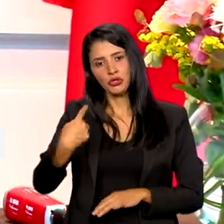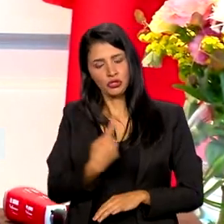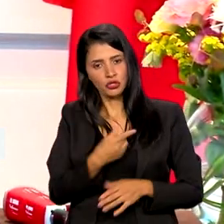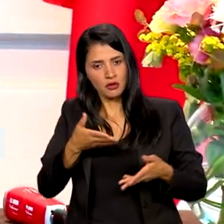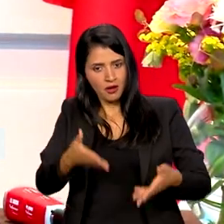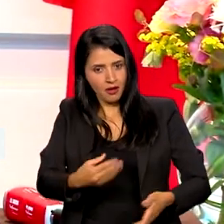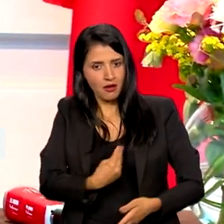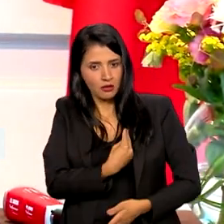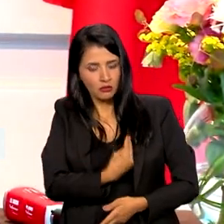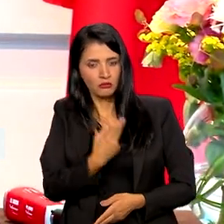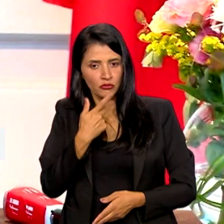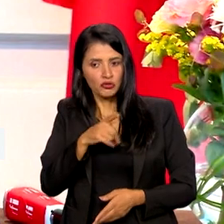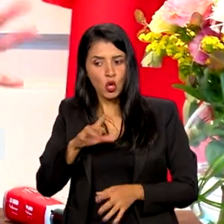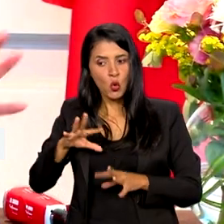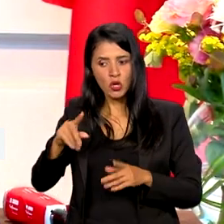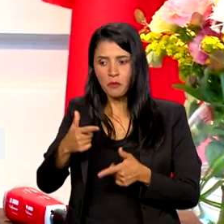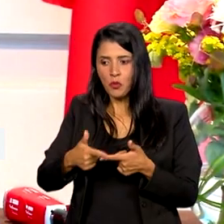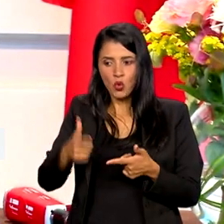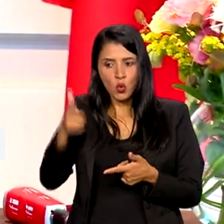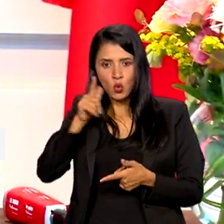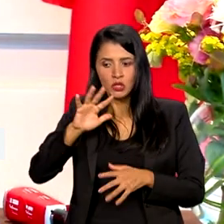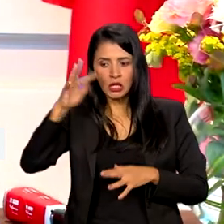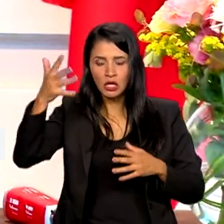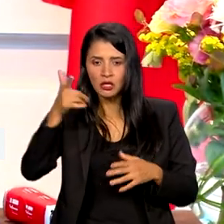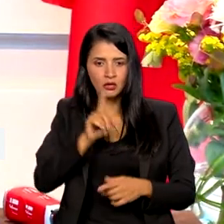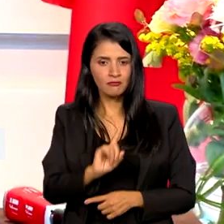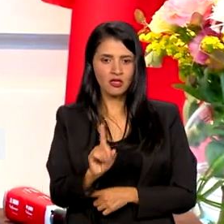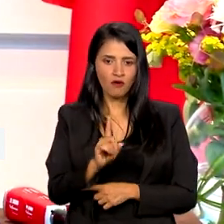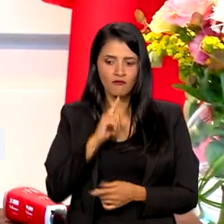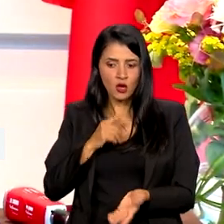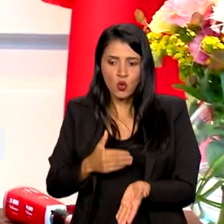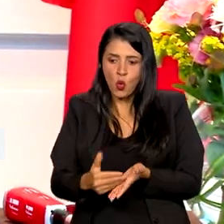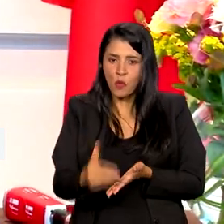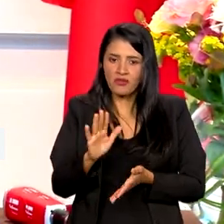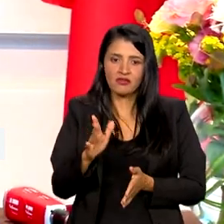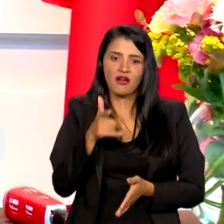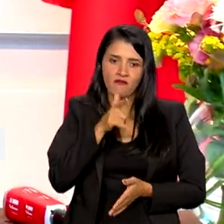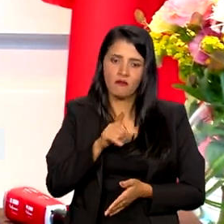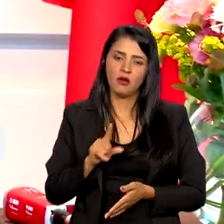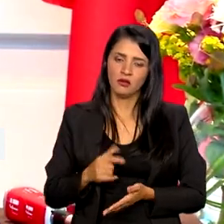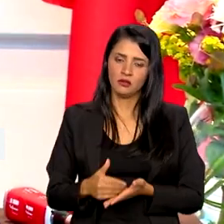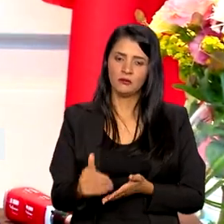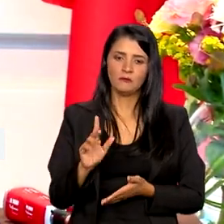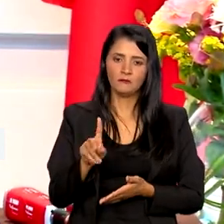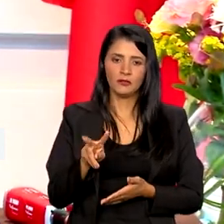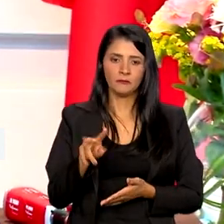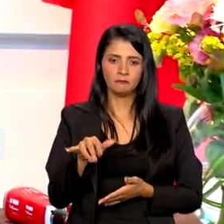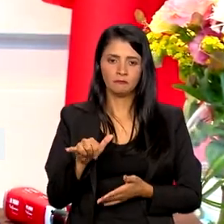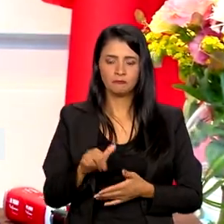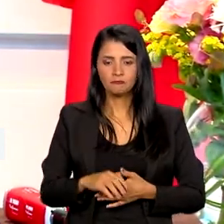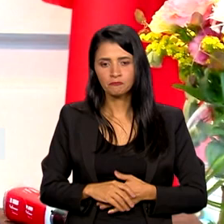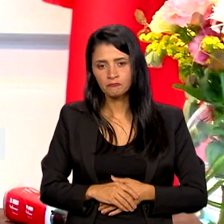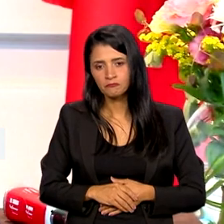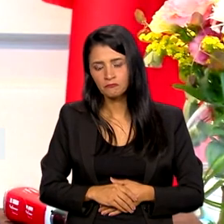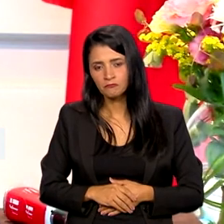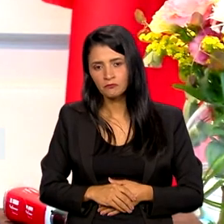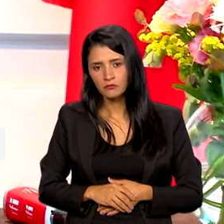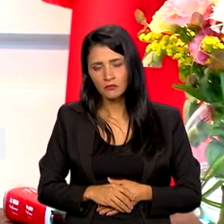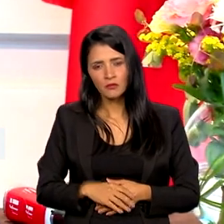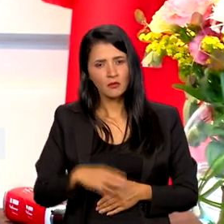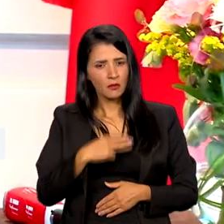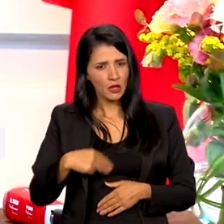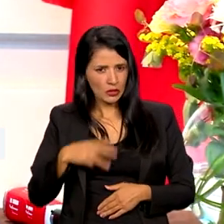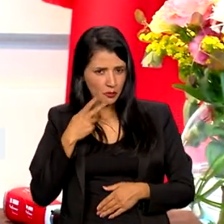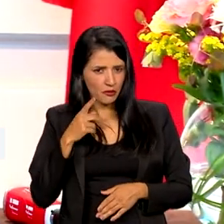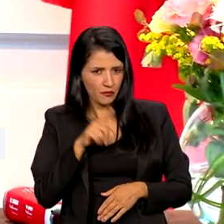e tudo que a gente não conseguir resolver, a gente vai dar o pontapé inicial, porque tinha que começar de algum lugar. Então, acho que é um pouco por aí. Ministra, só para